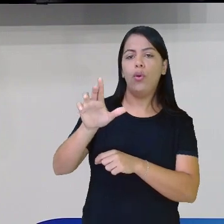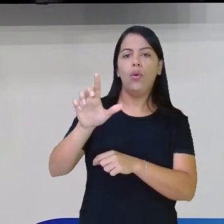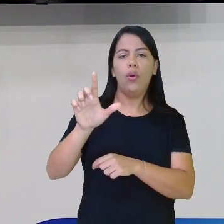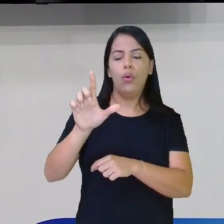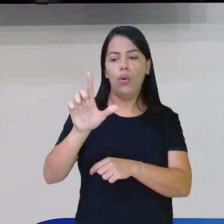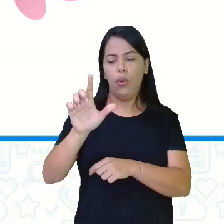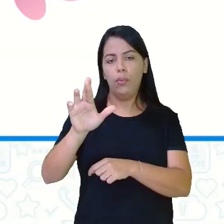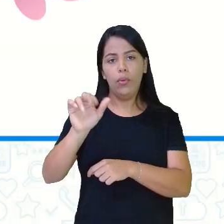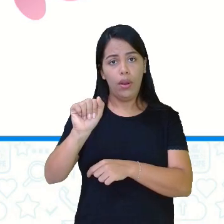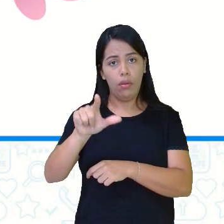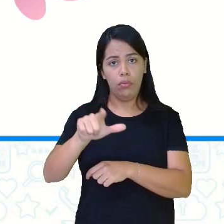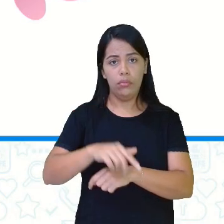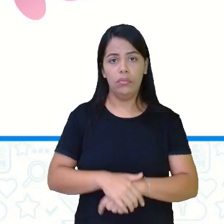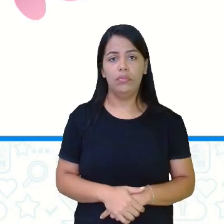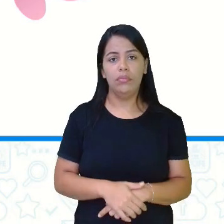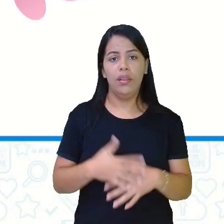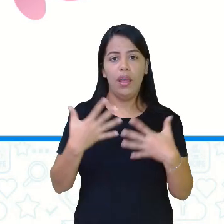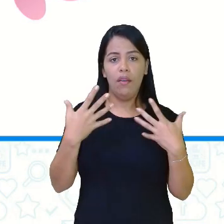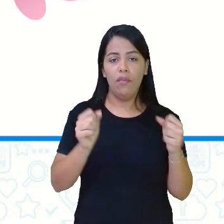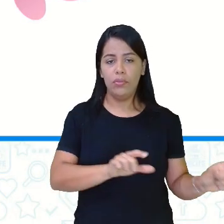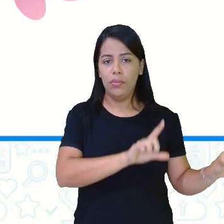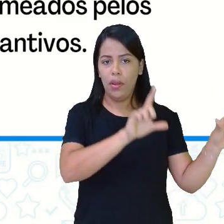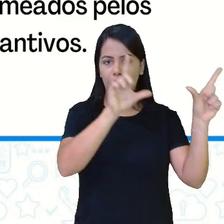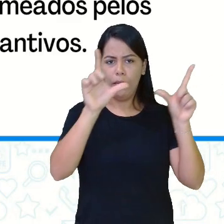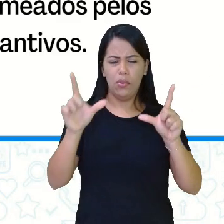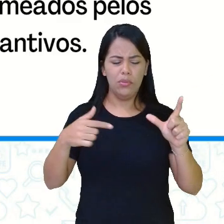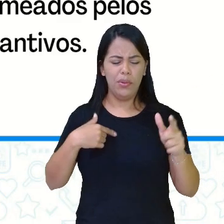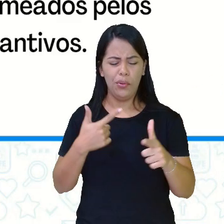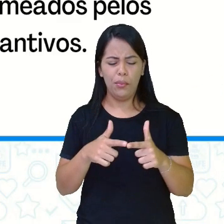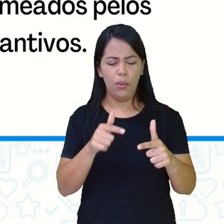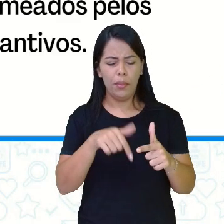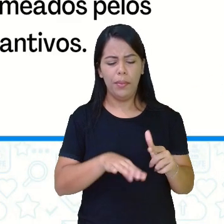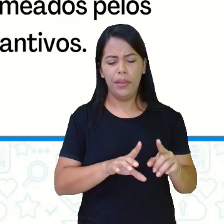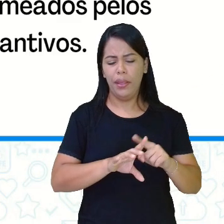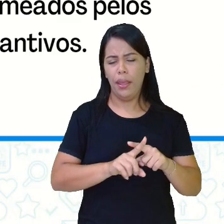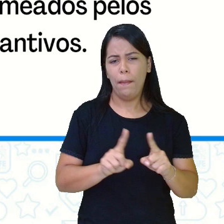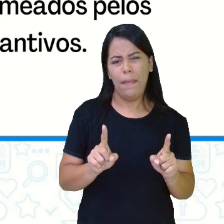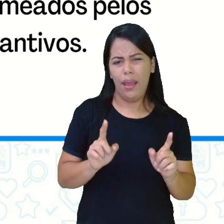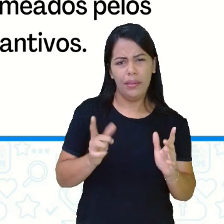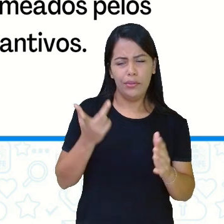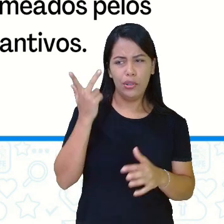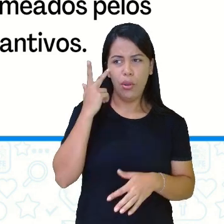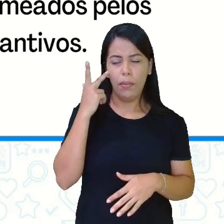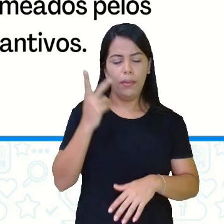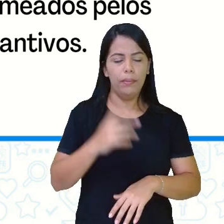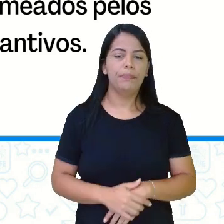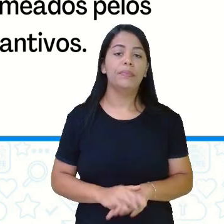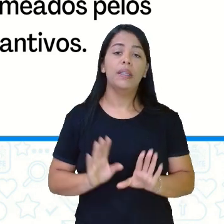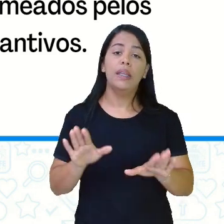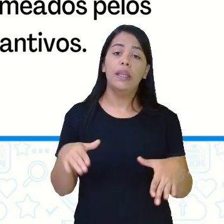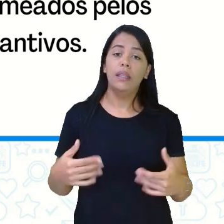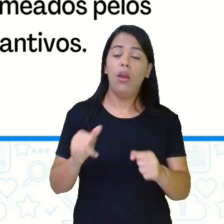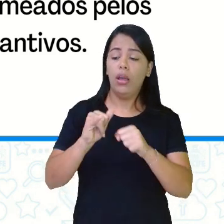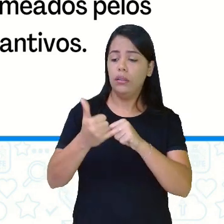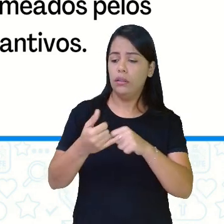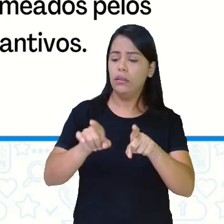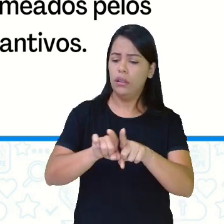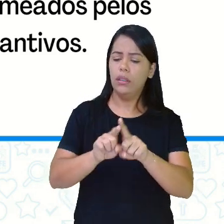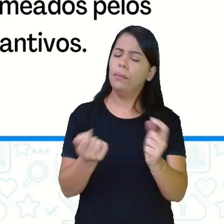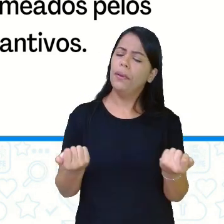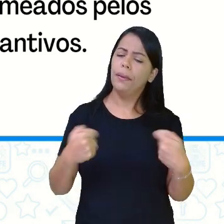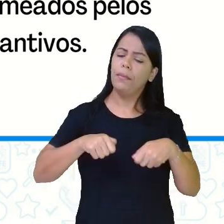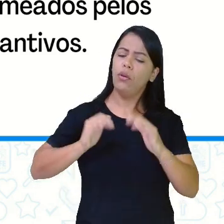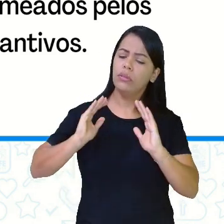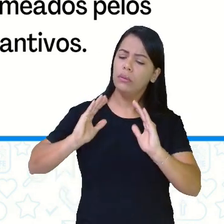Vamos à próxima. Eu estou com problema no meu passador, mas tudo bem. Os adjetivos também podem especificar o